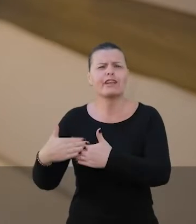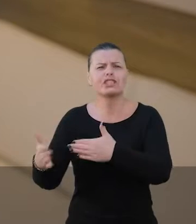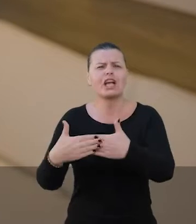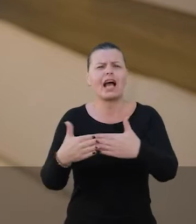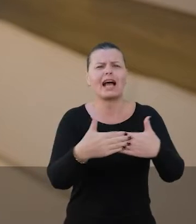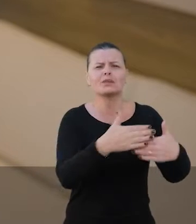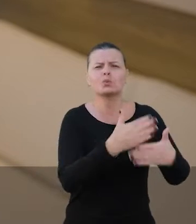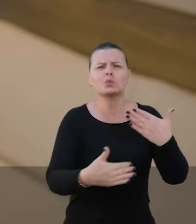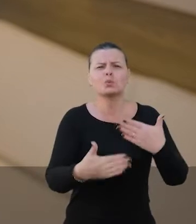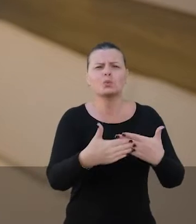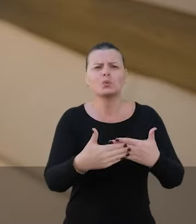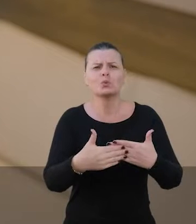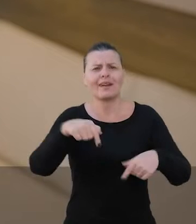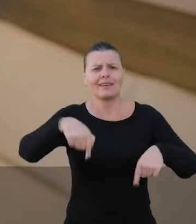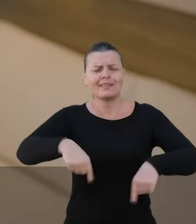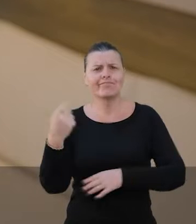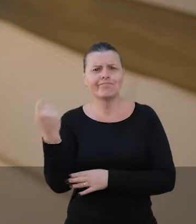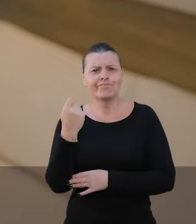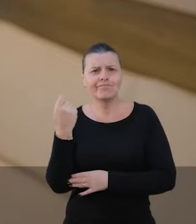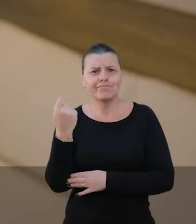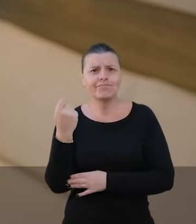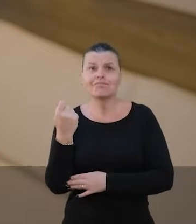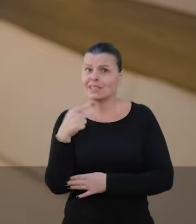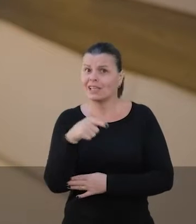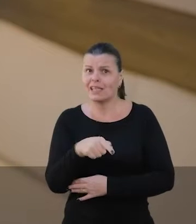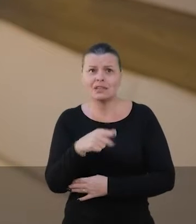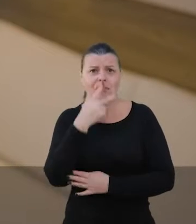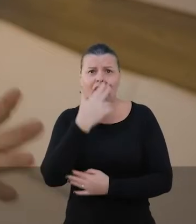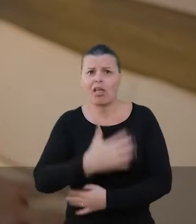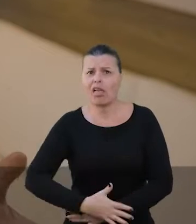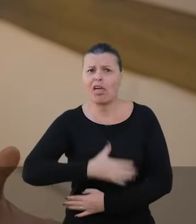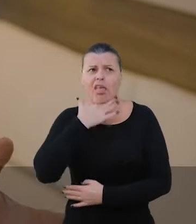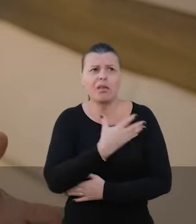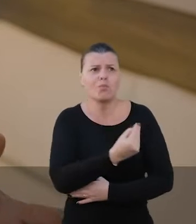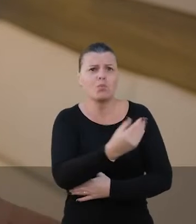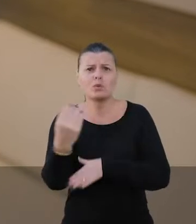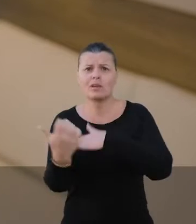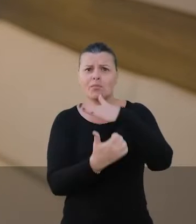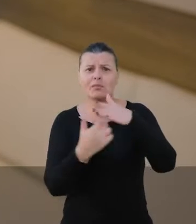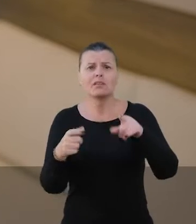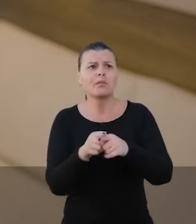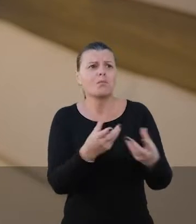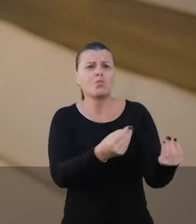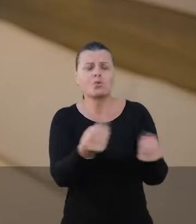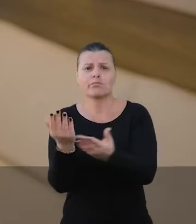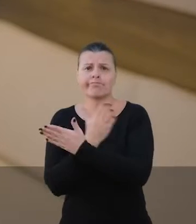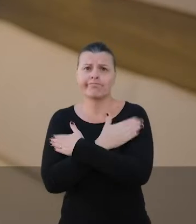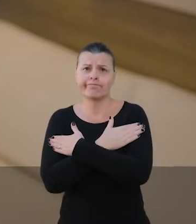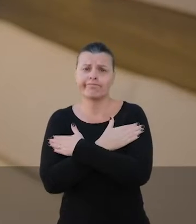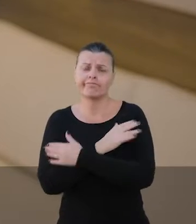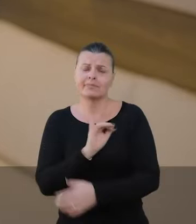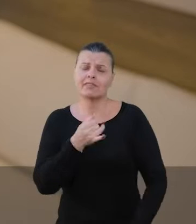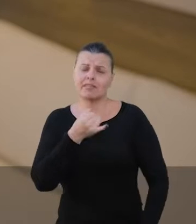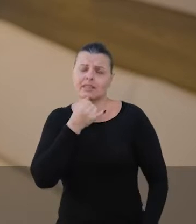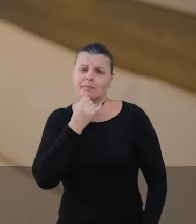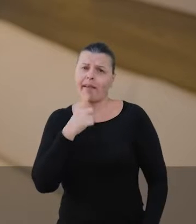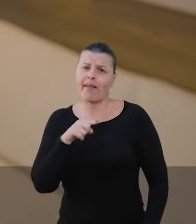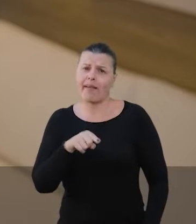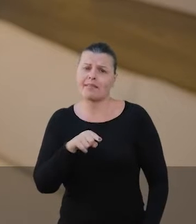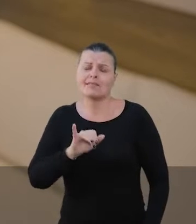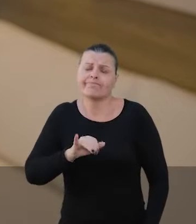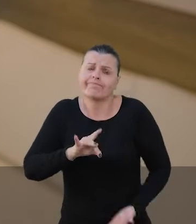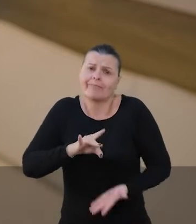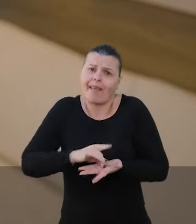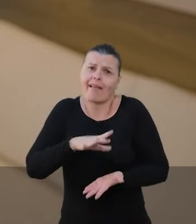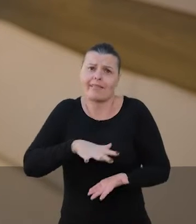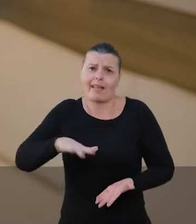foi aplicado pelo atual governo aqui no Rio Grande do Sul. Acabou com milhares de empresas e empregos. Infelizmente, esta